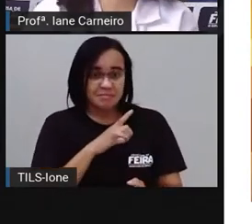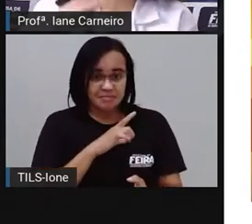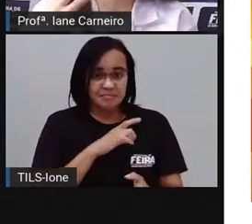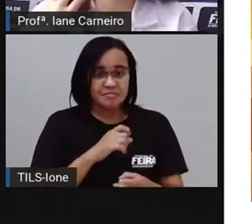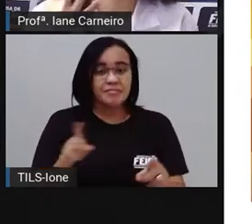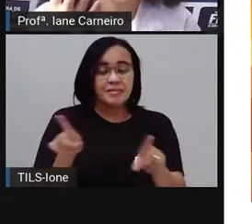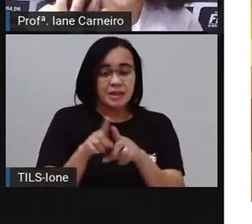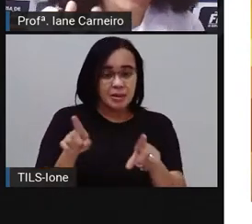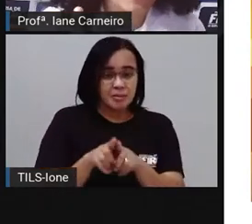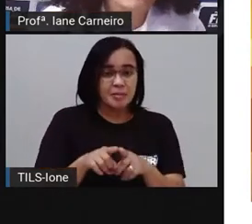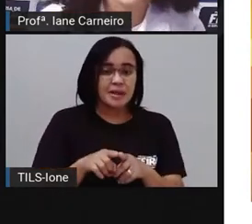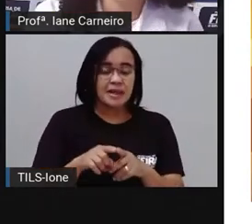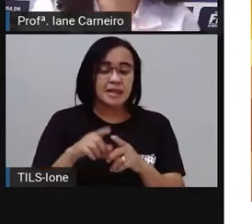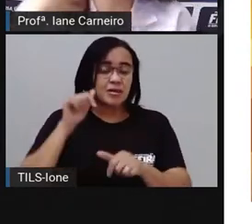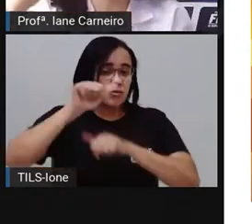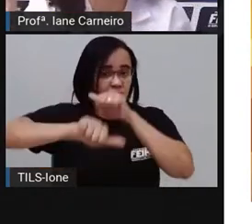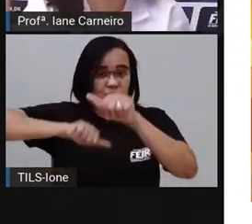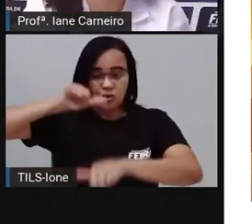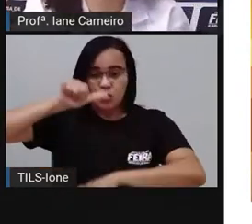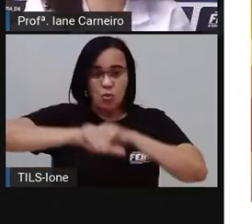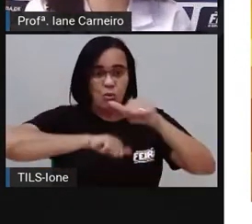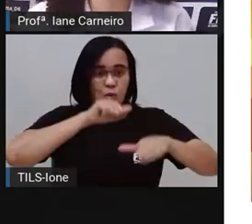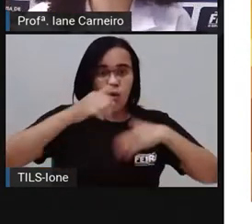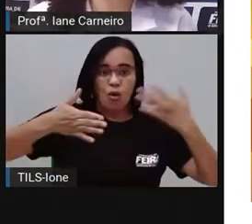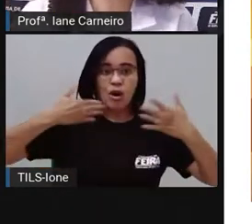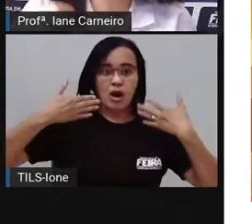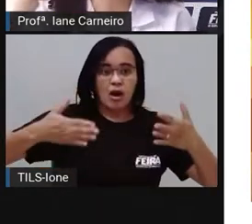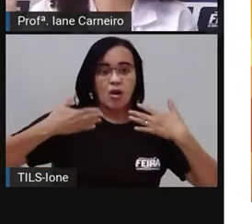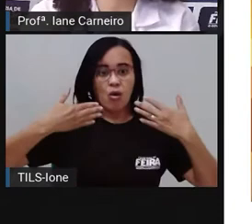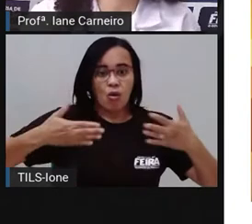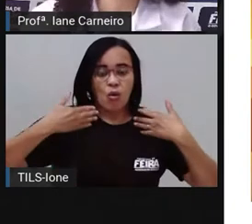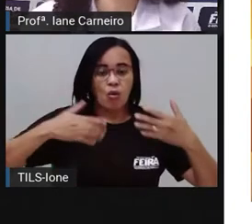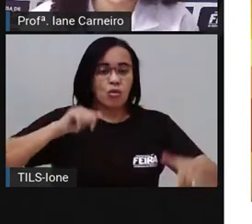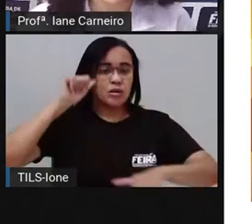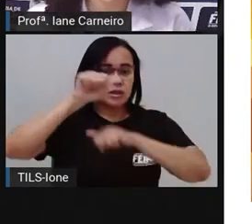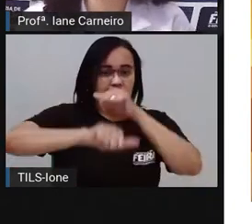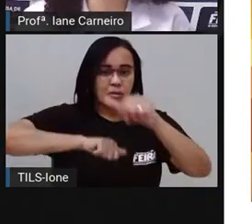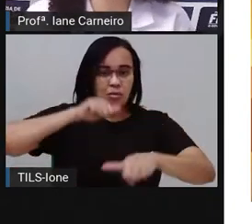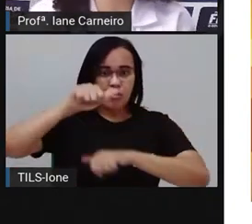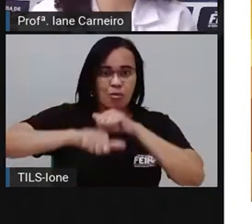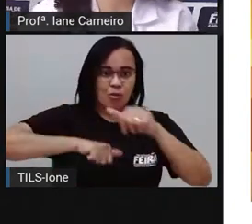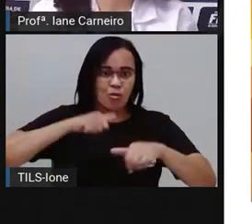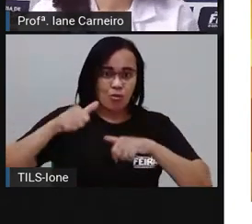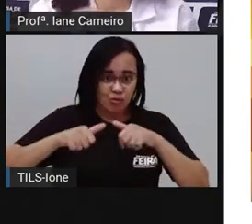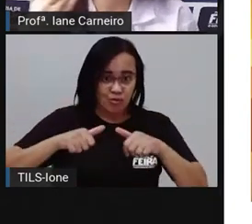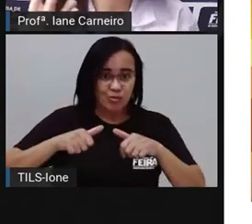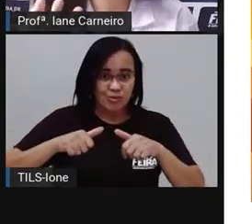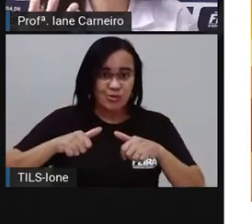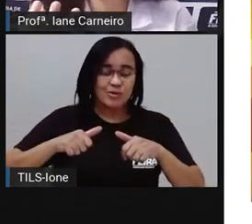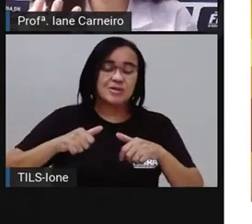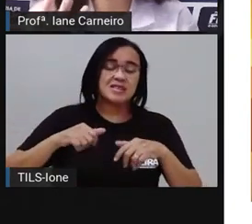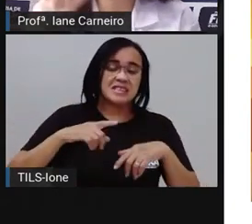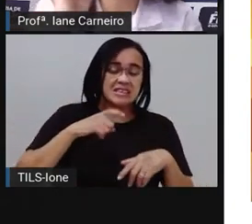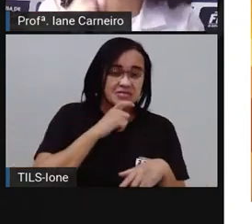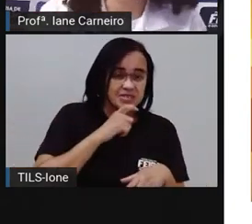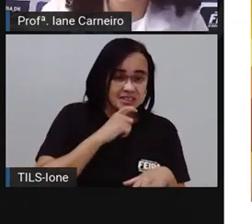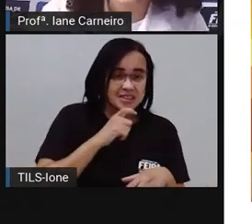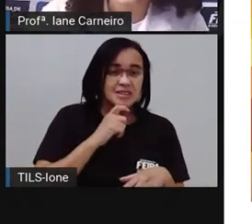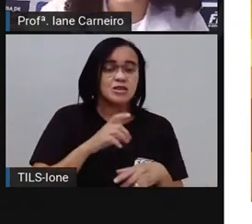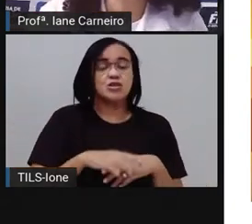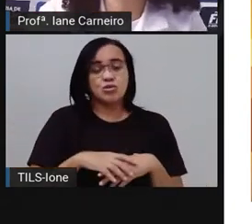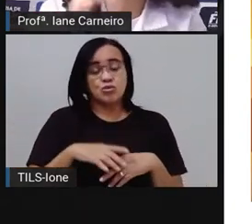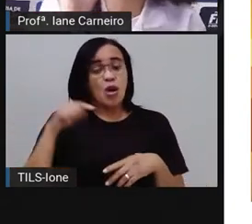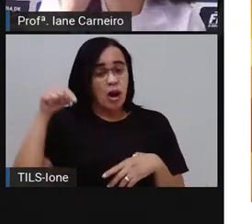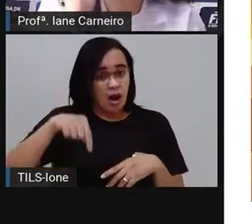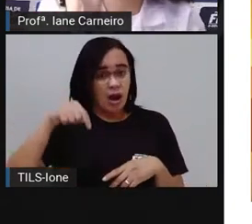viu também o clima tropical, que faz aquele calorão, o clima equatorial, né? A gente viu que na região Nordeste chove bem